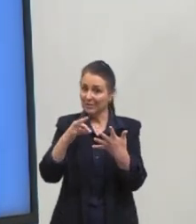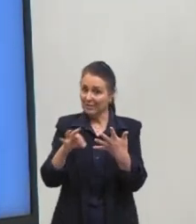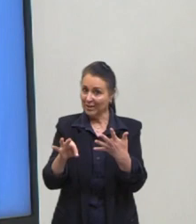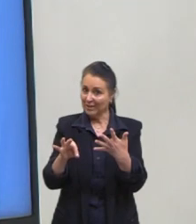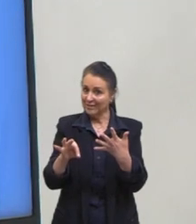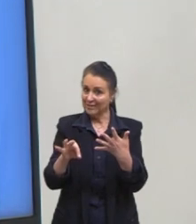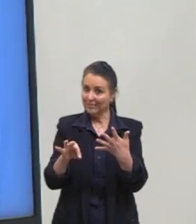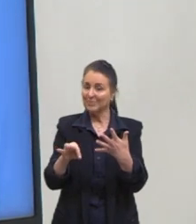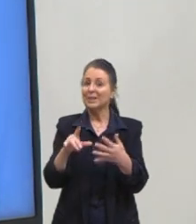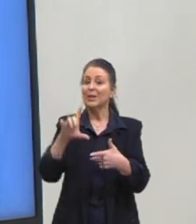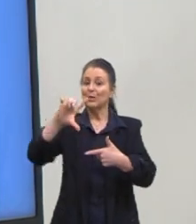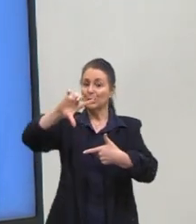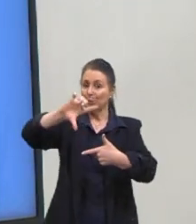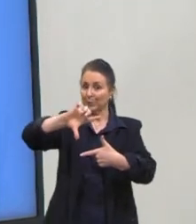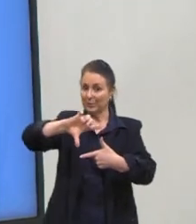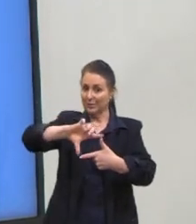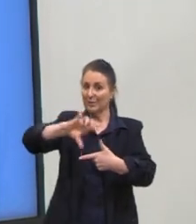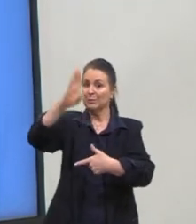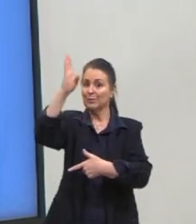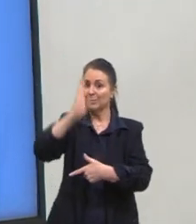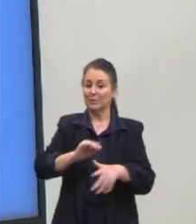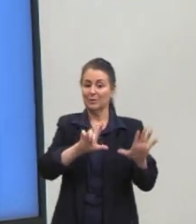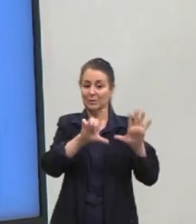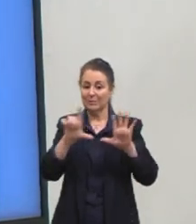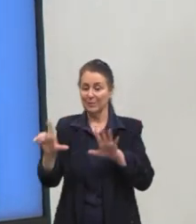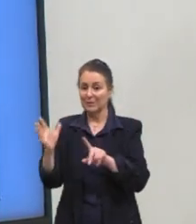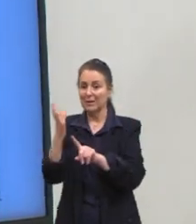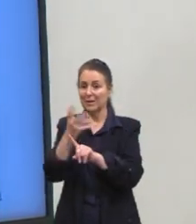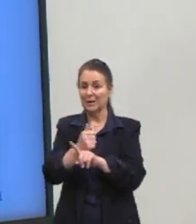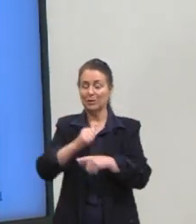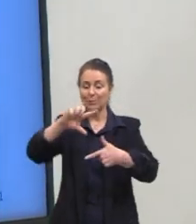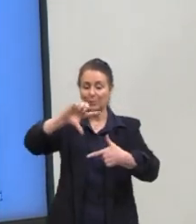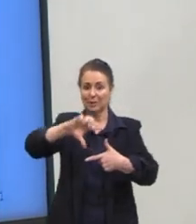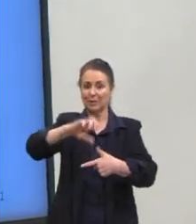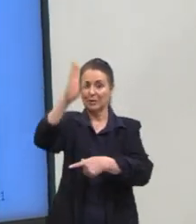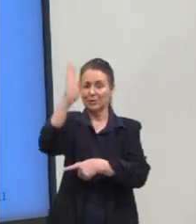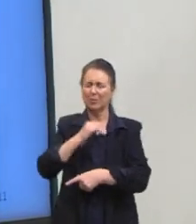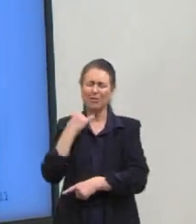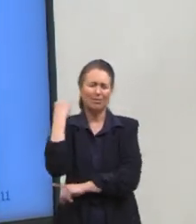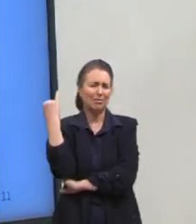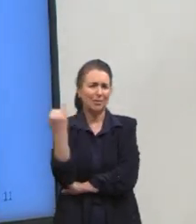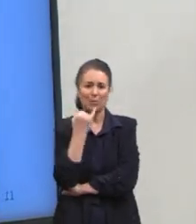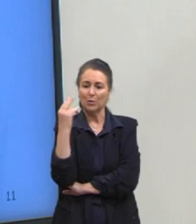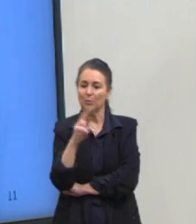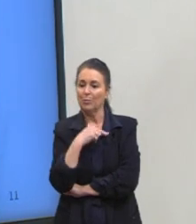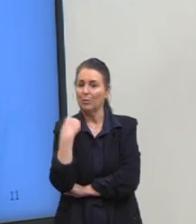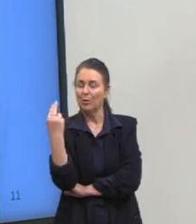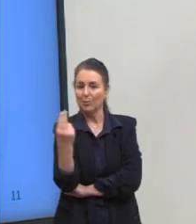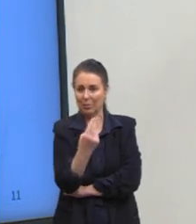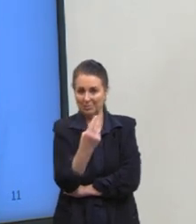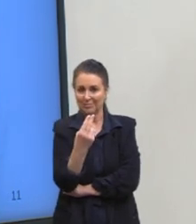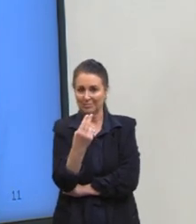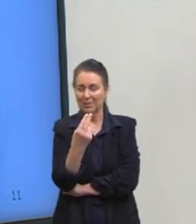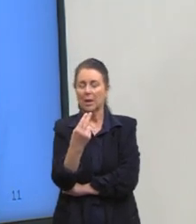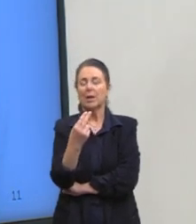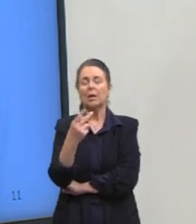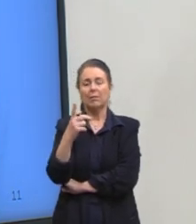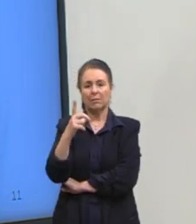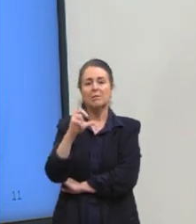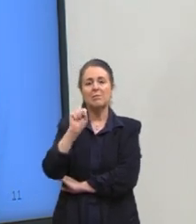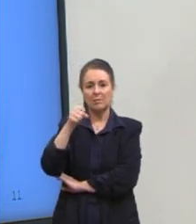trecho do modernismo no Brasil, da Semana de Arte Moderna, que é tão importante para nós e que vem sendo